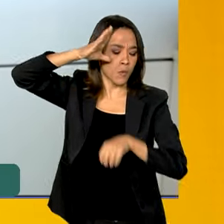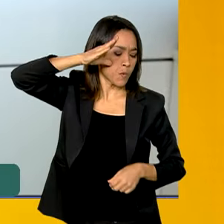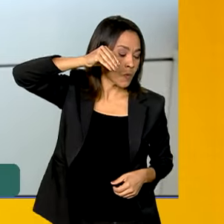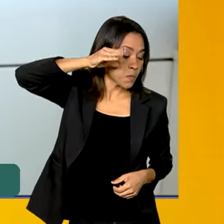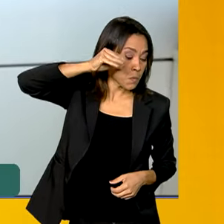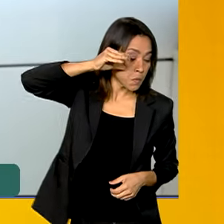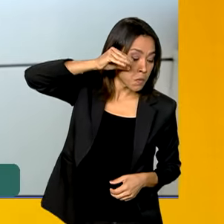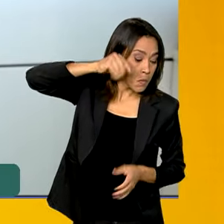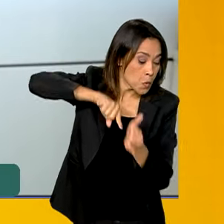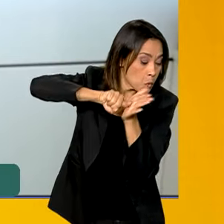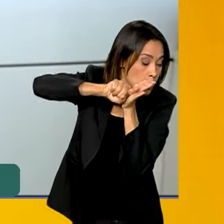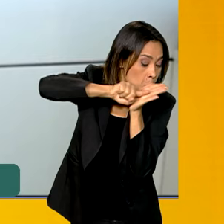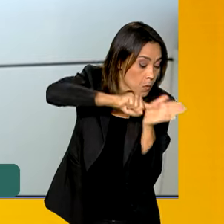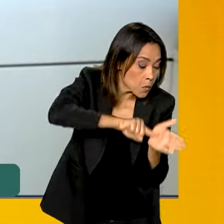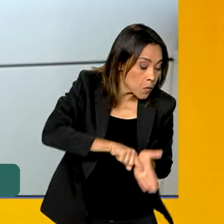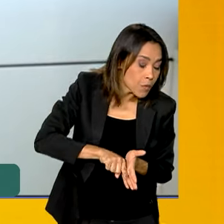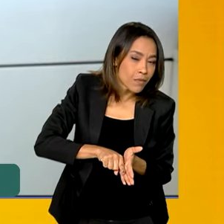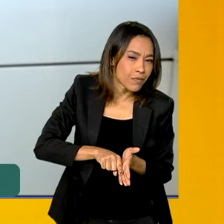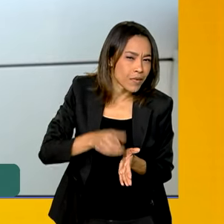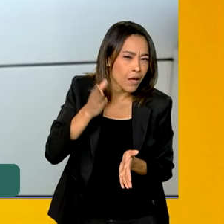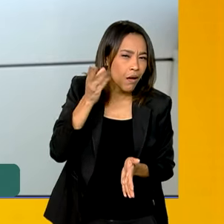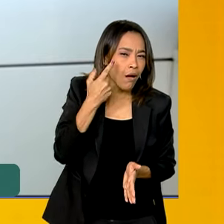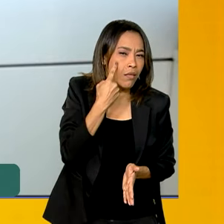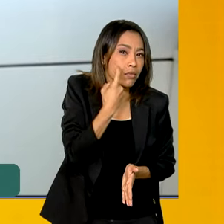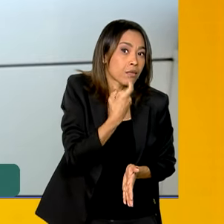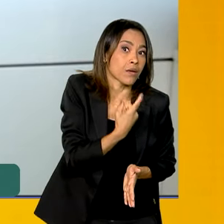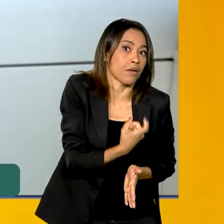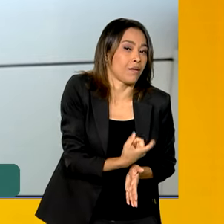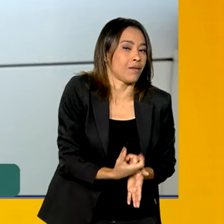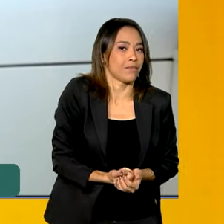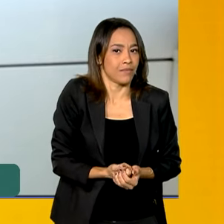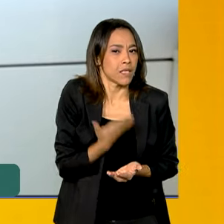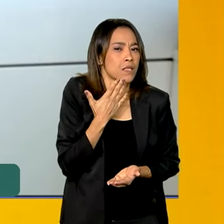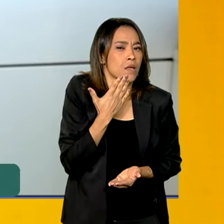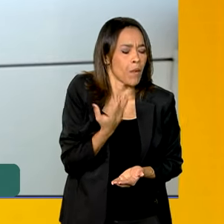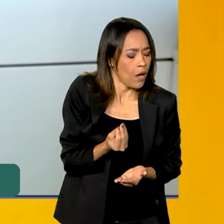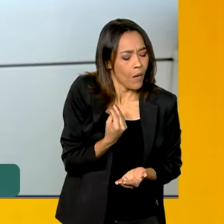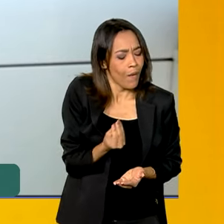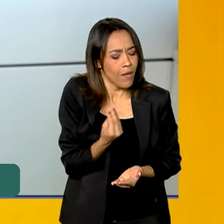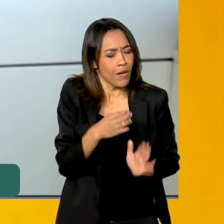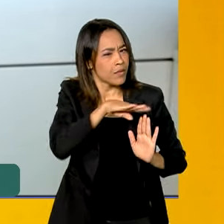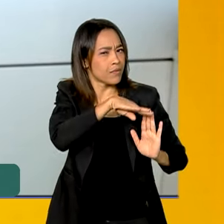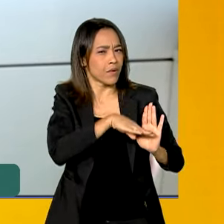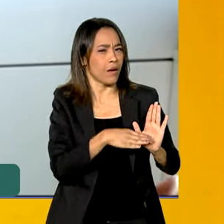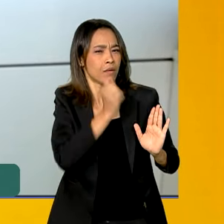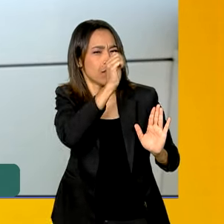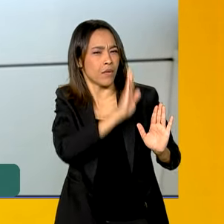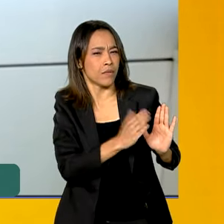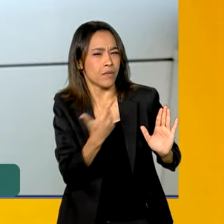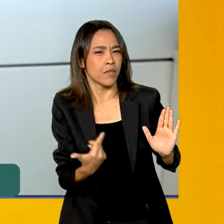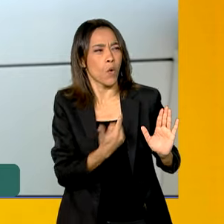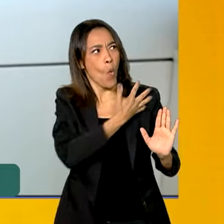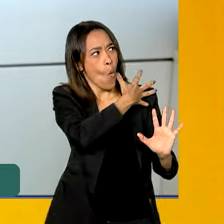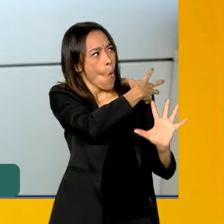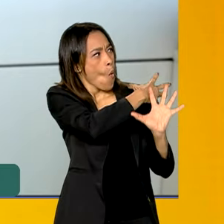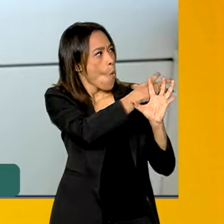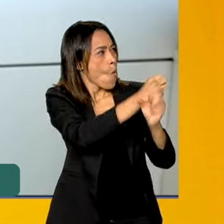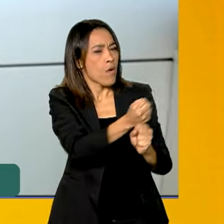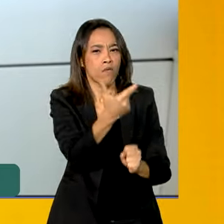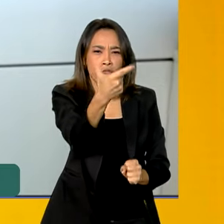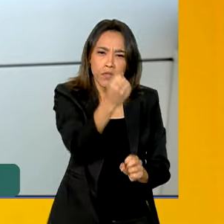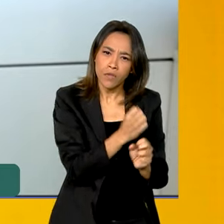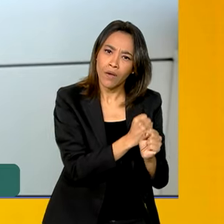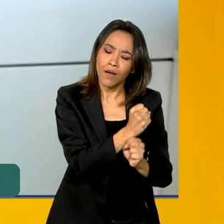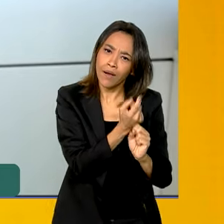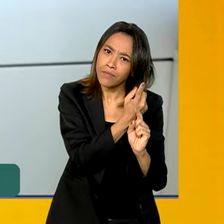cima do programa Bolsa Família. Então, todo mundo tem muito interesse em saber, assim, como que é um programa que ao longo de 20 anos